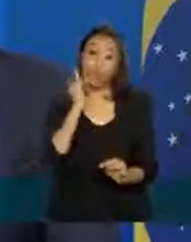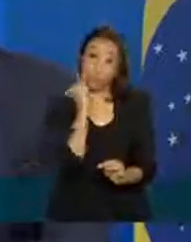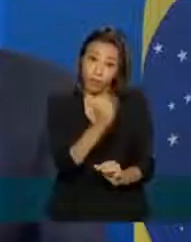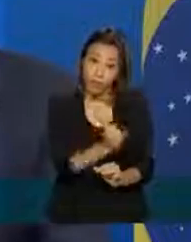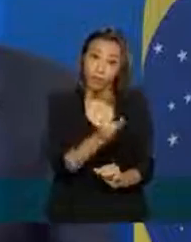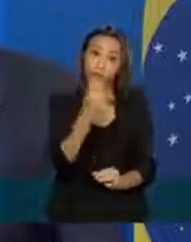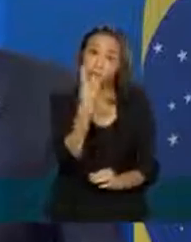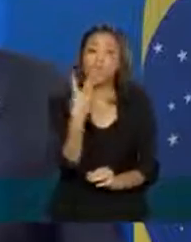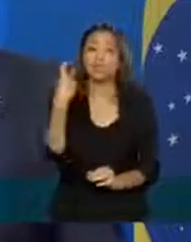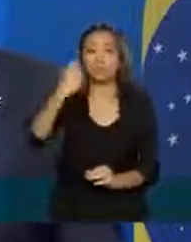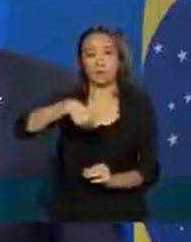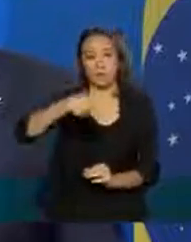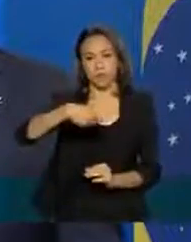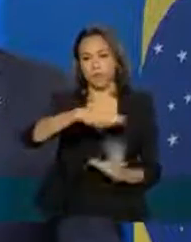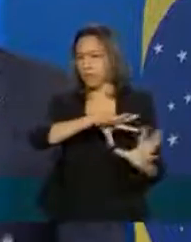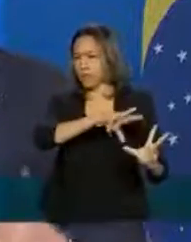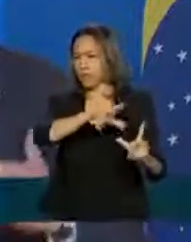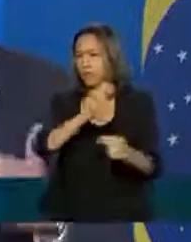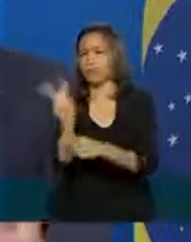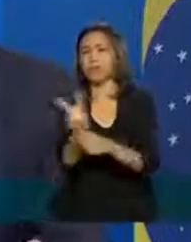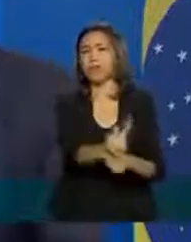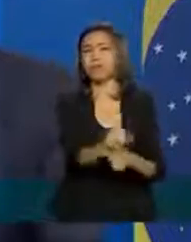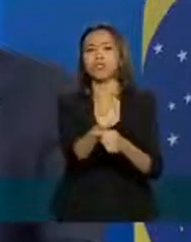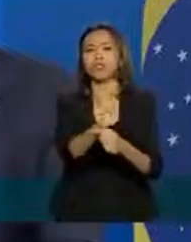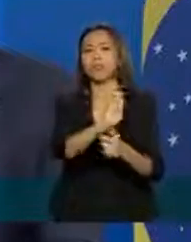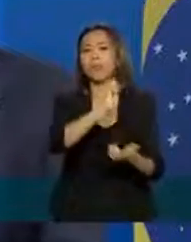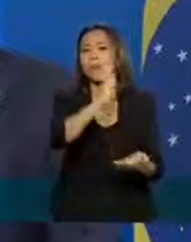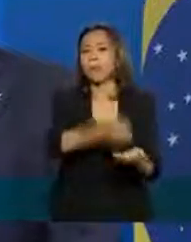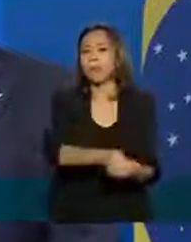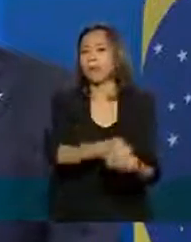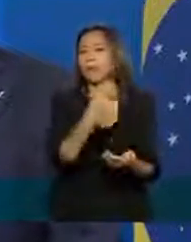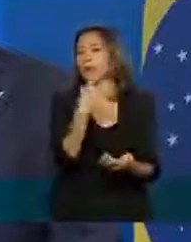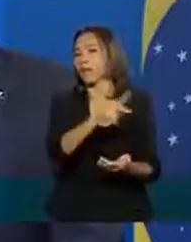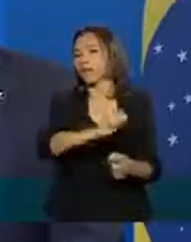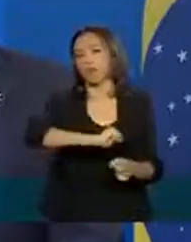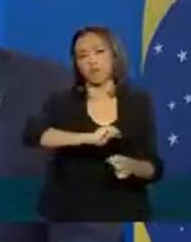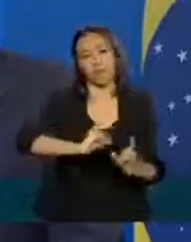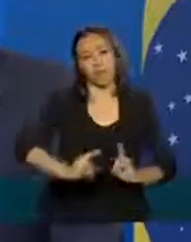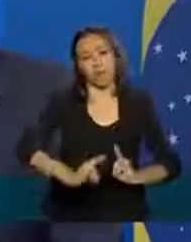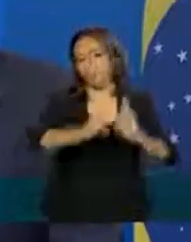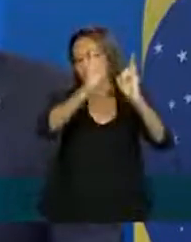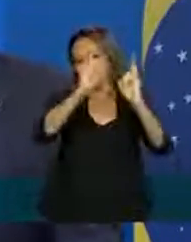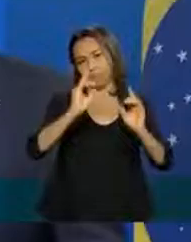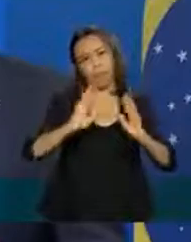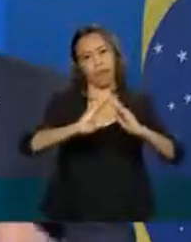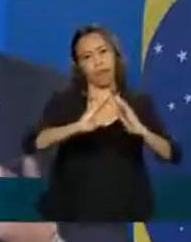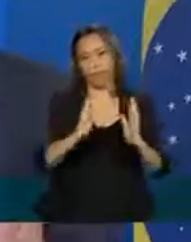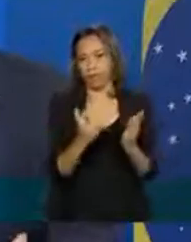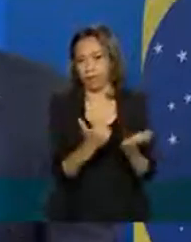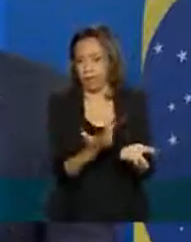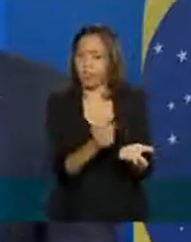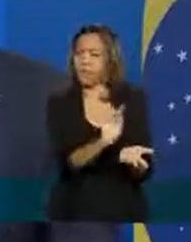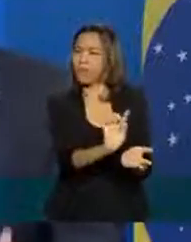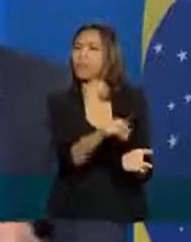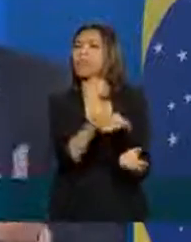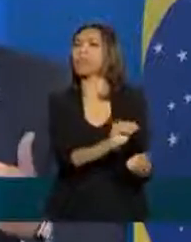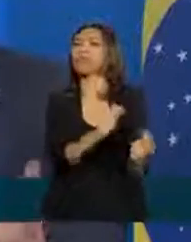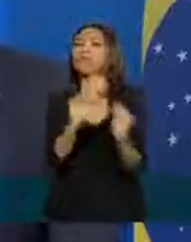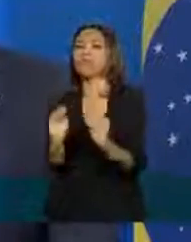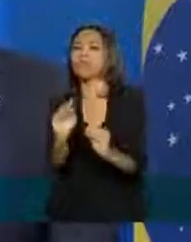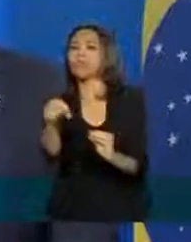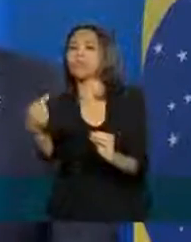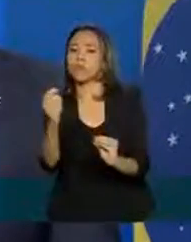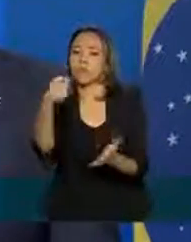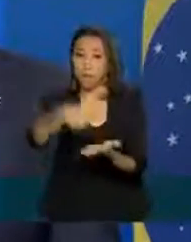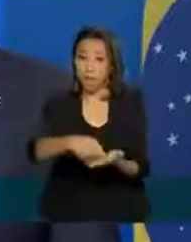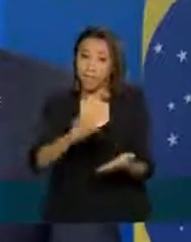em todas as linhas de crédito você não precisa pagar você vai ter este saldo a pagar depois mas